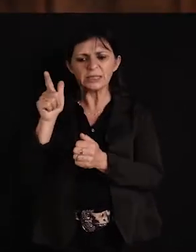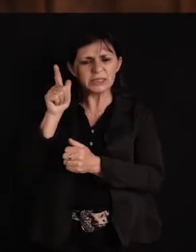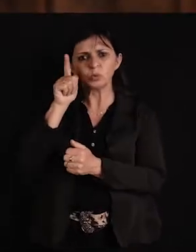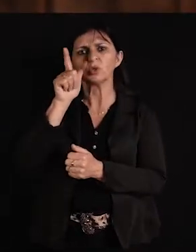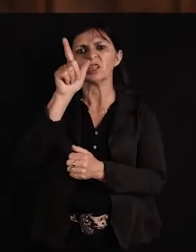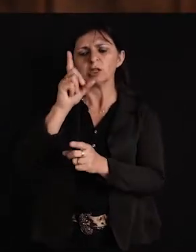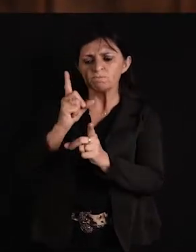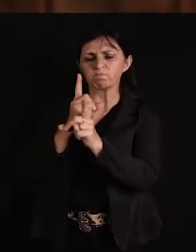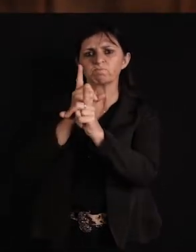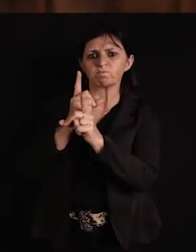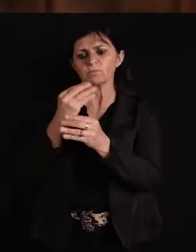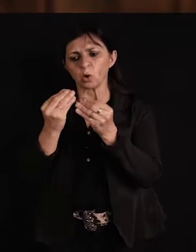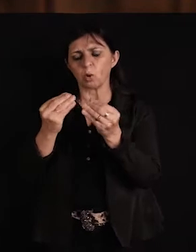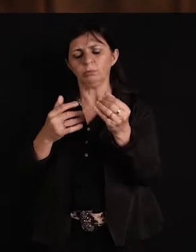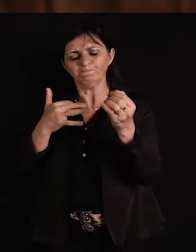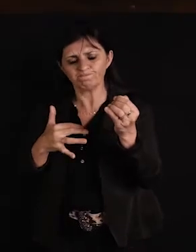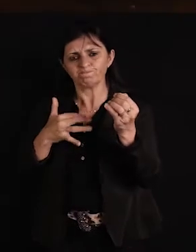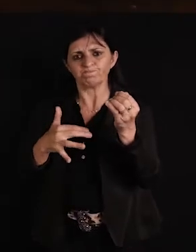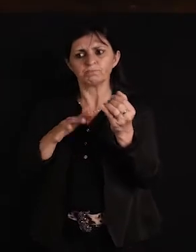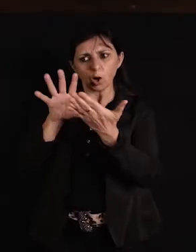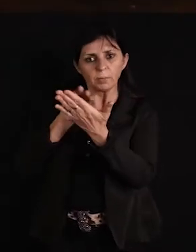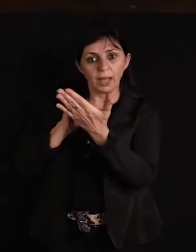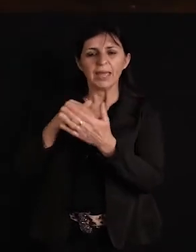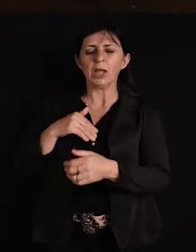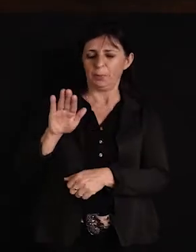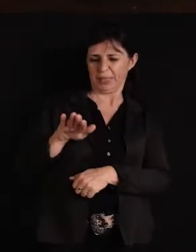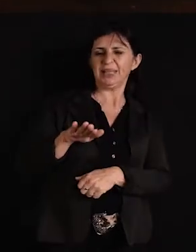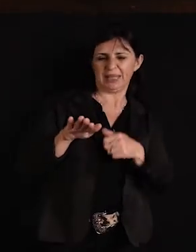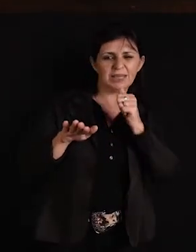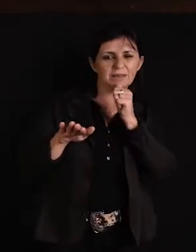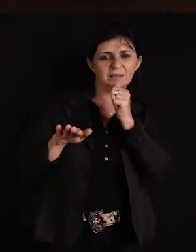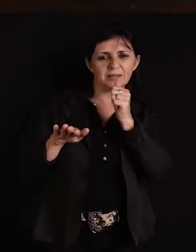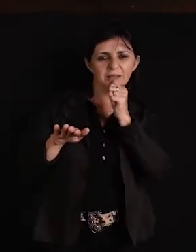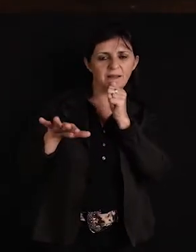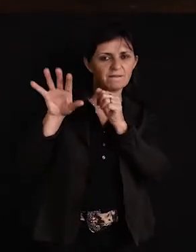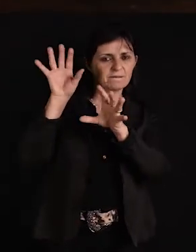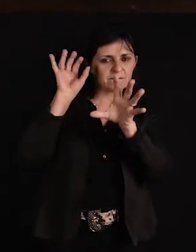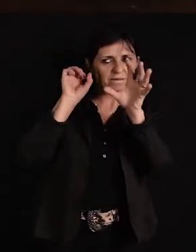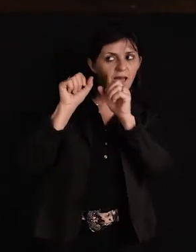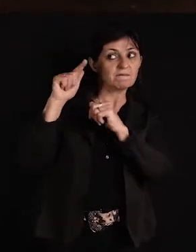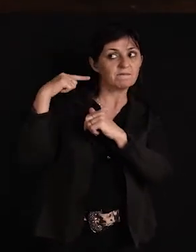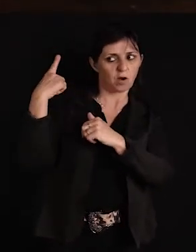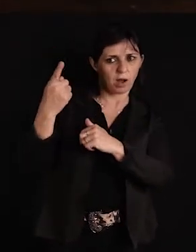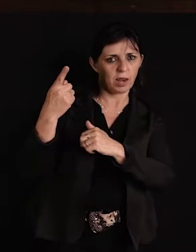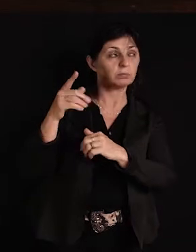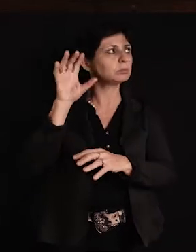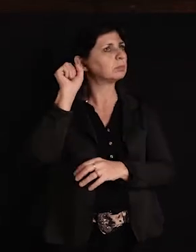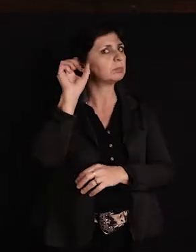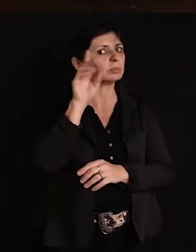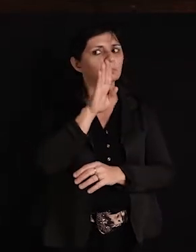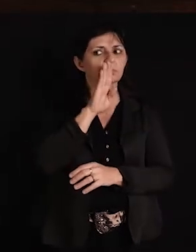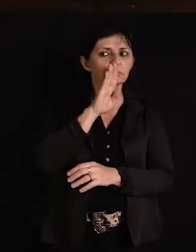achar naquela nota ali, não conseguiam ir naquela nota. E eu era pequenininho, e eu escutando isso lá de fora. Mas até então eu nunca tinha tocado